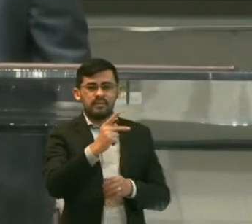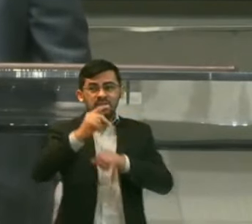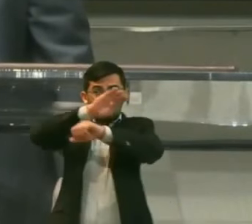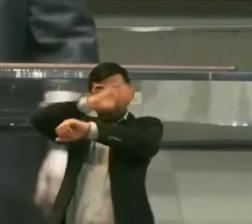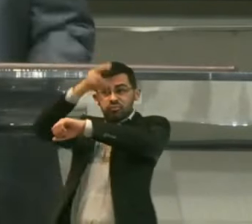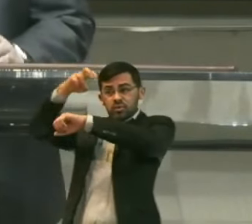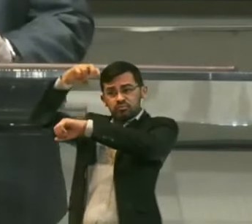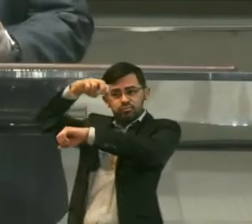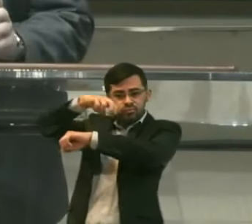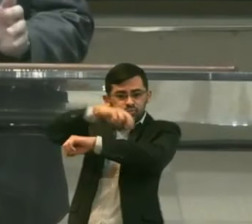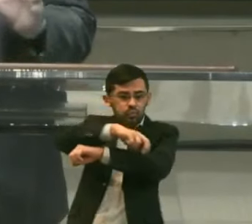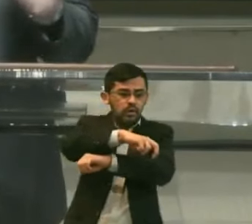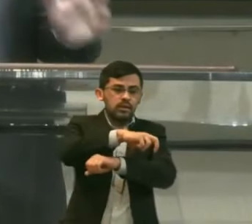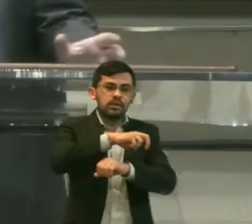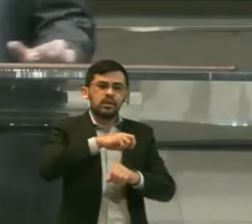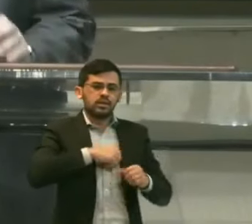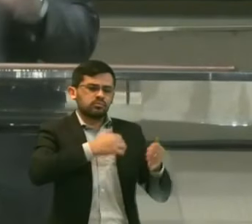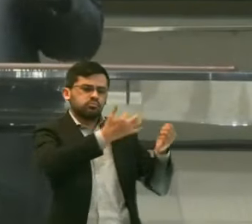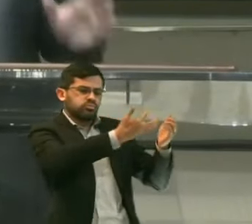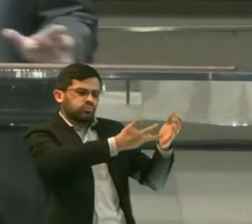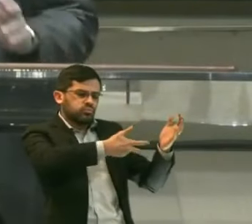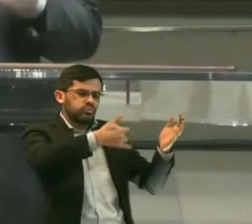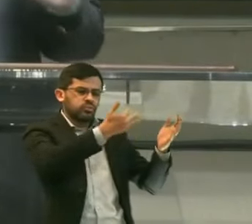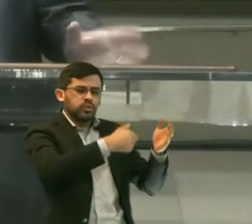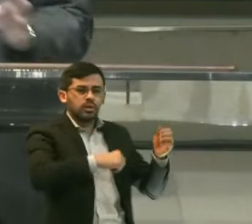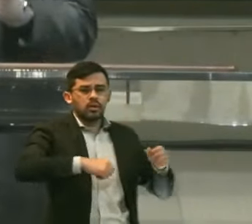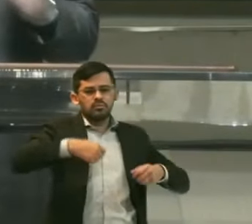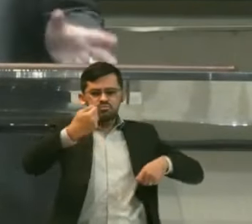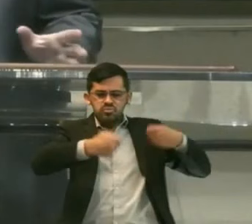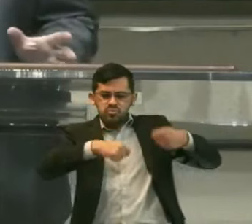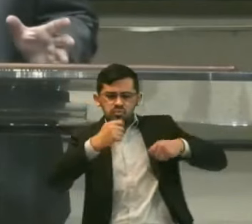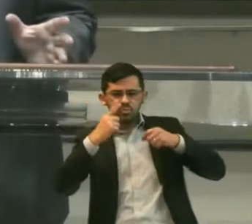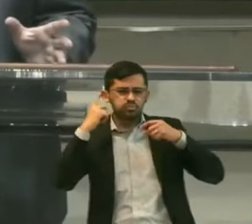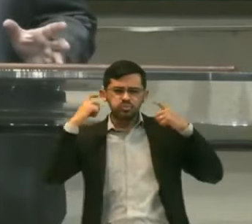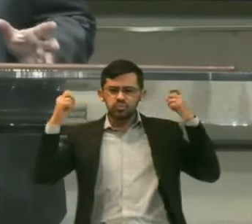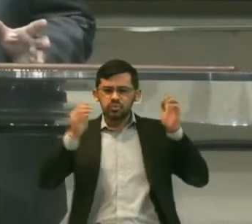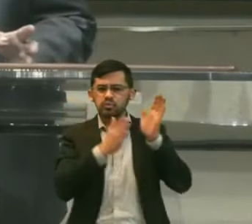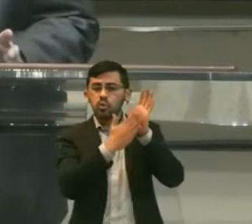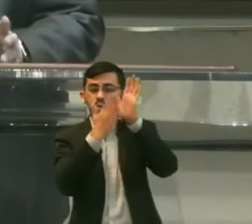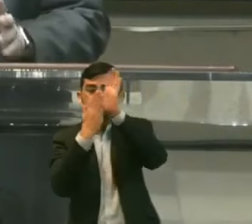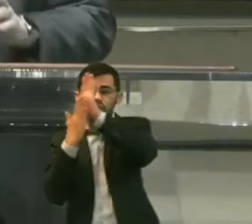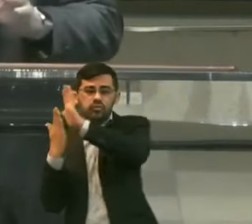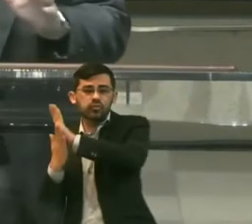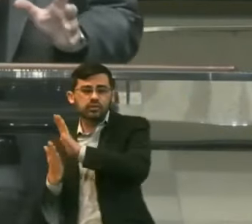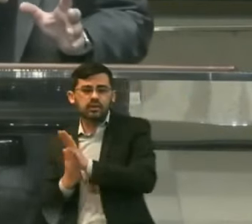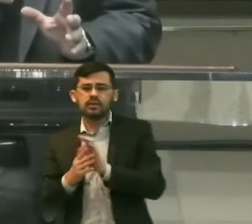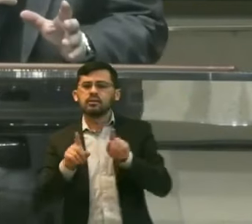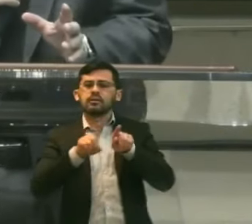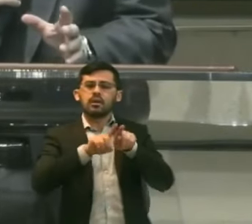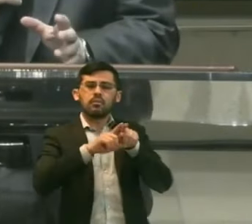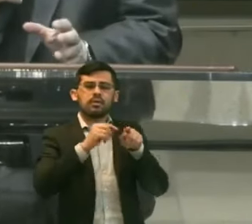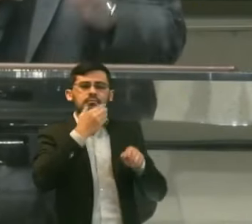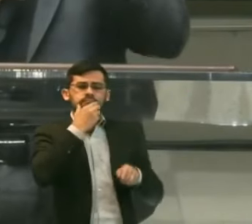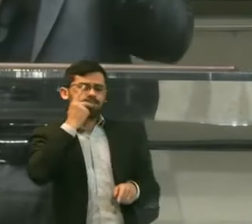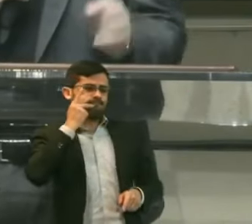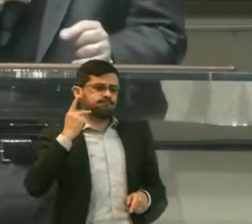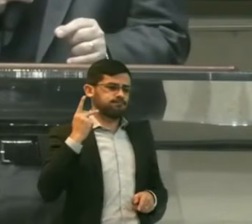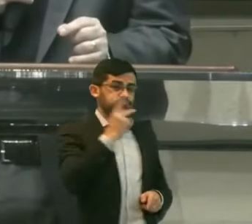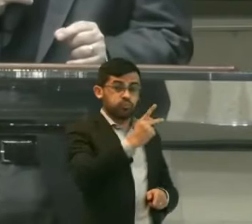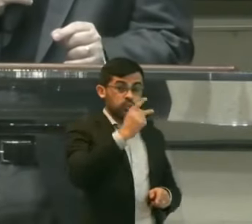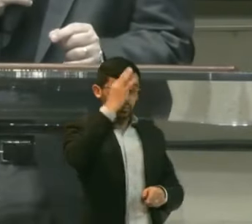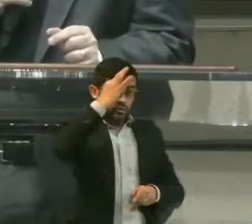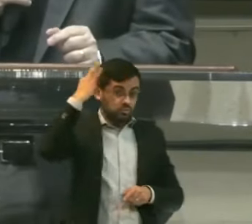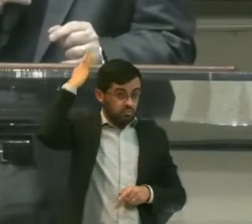alto E eles estarão Tocando liras Tambores Flautas E arpas E estarão Profetizando E o